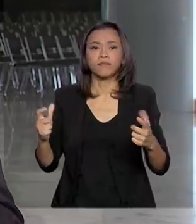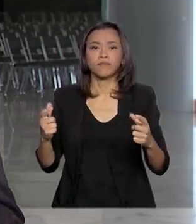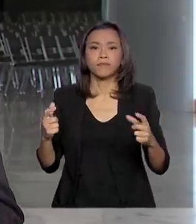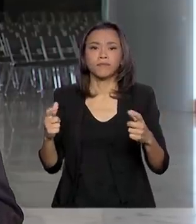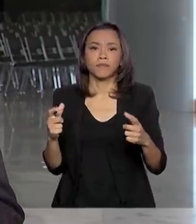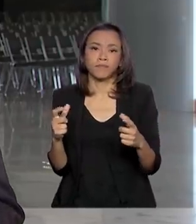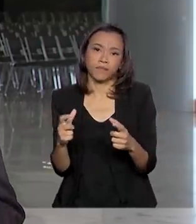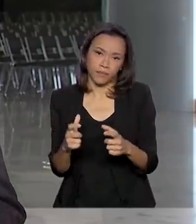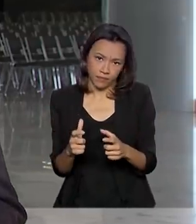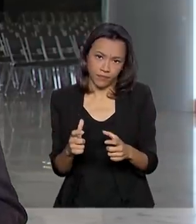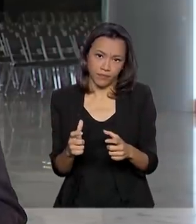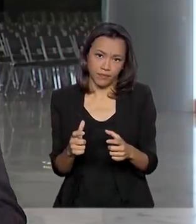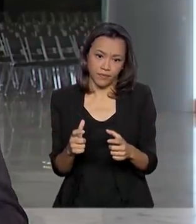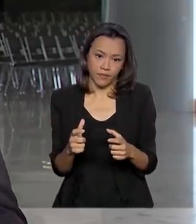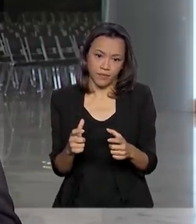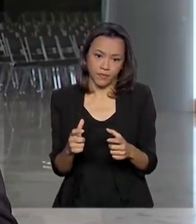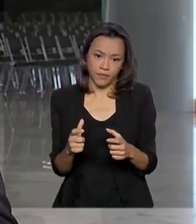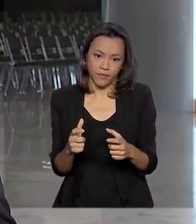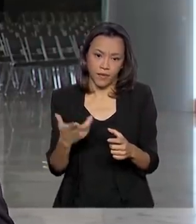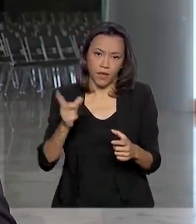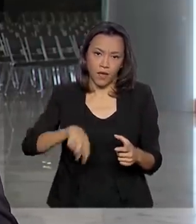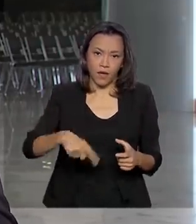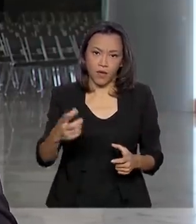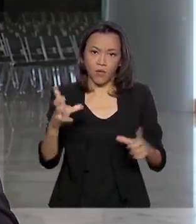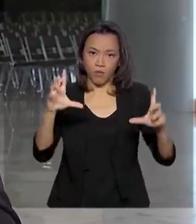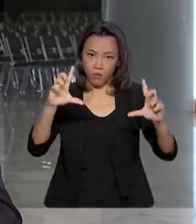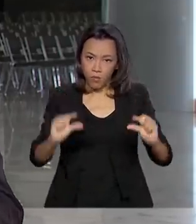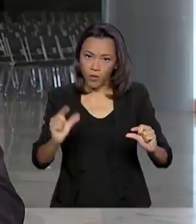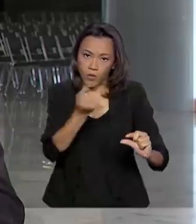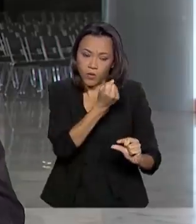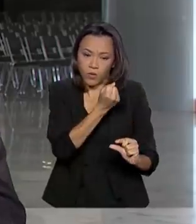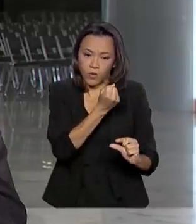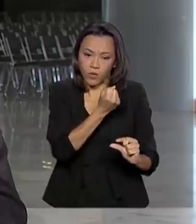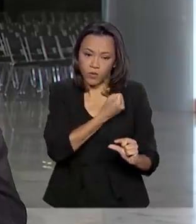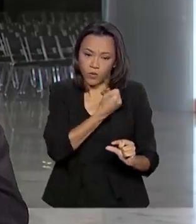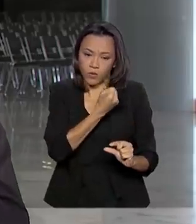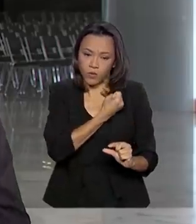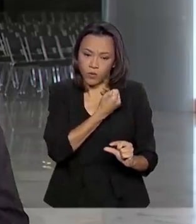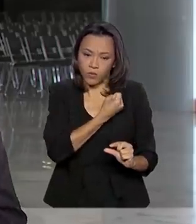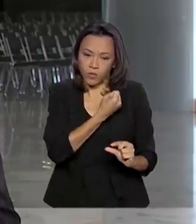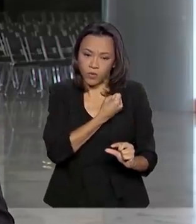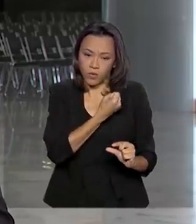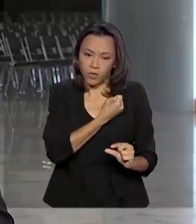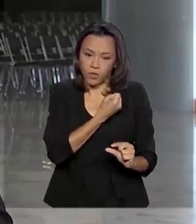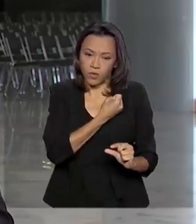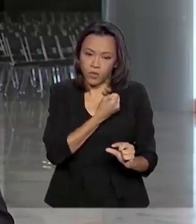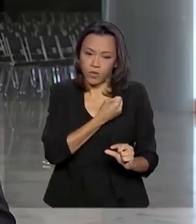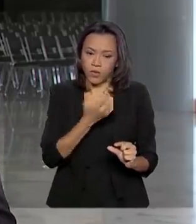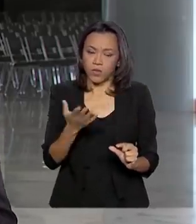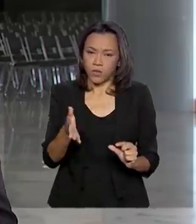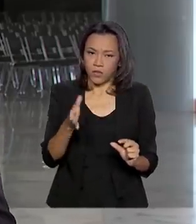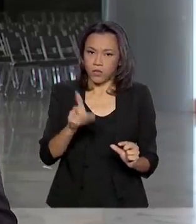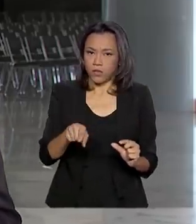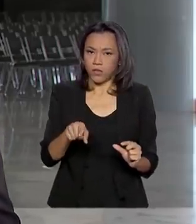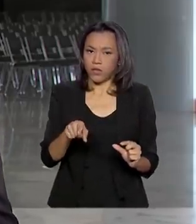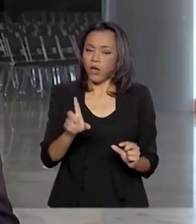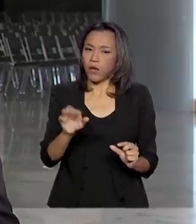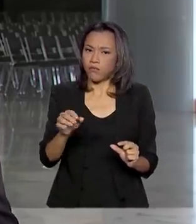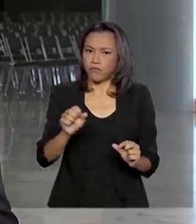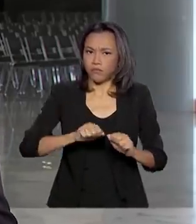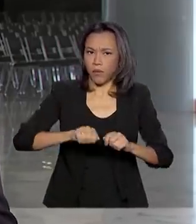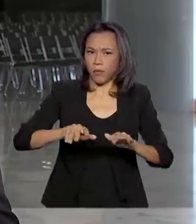oito. Ou seja, é o menor número registrado, menos de dois dígitos, desde o início da